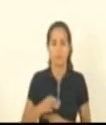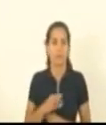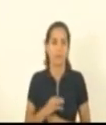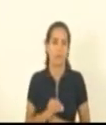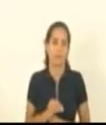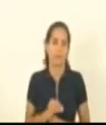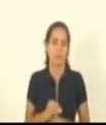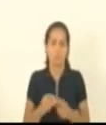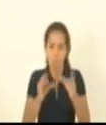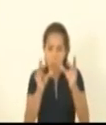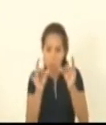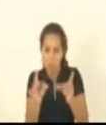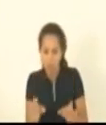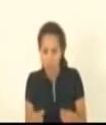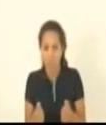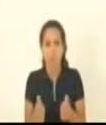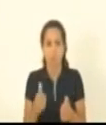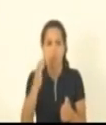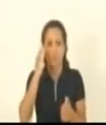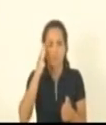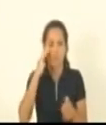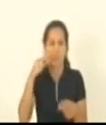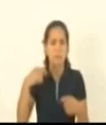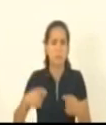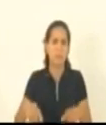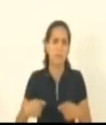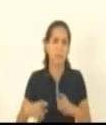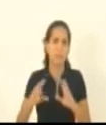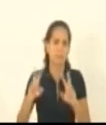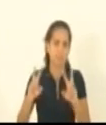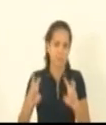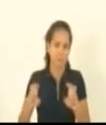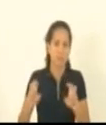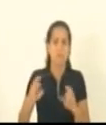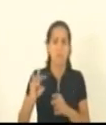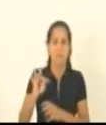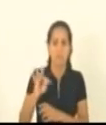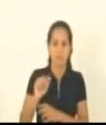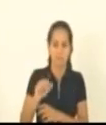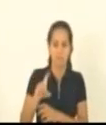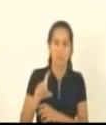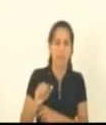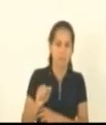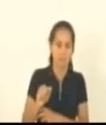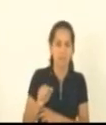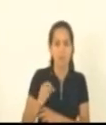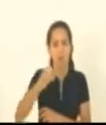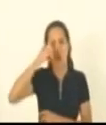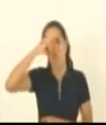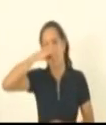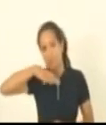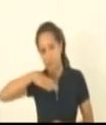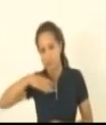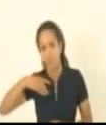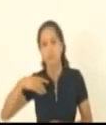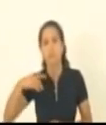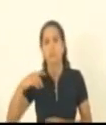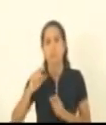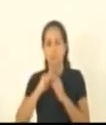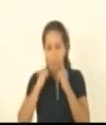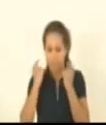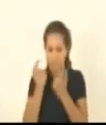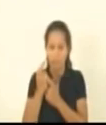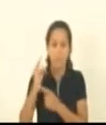pelo mérito nós entendemos que realmente essas taxas são abusivas que essa casa tem que fiscalizar essas empresas